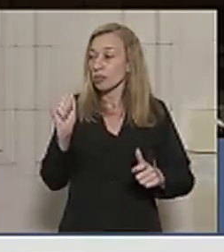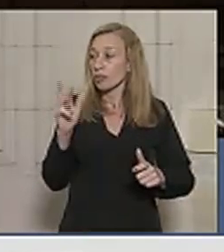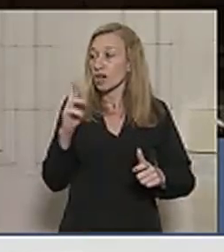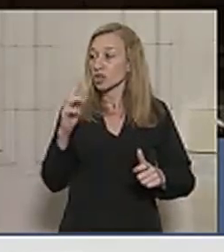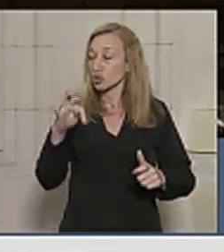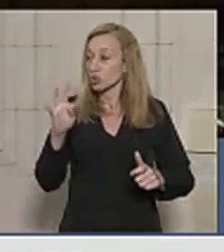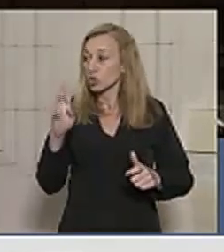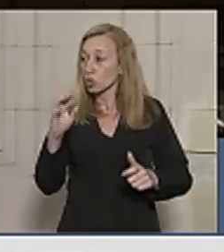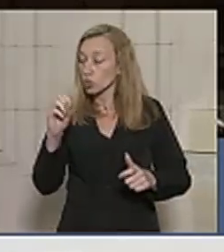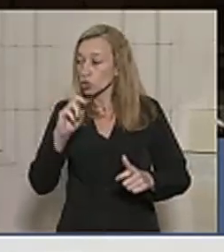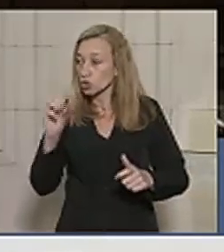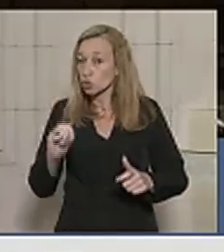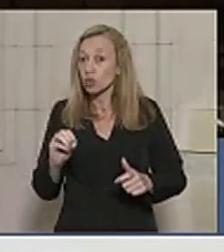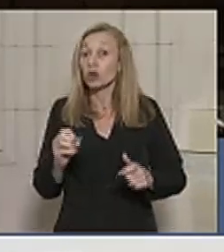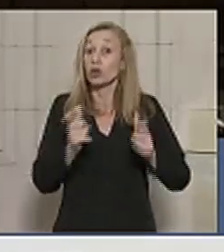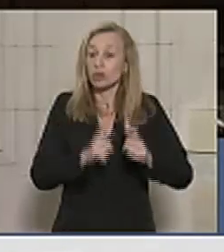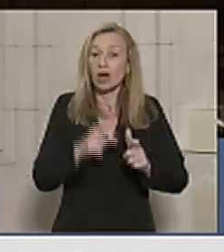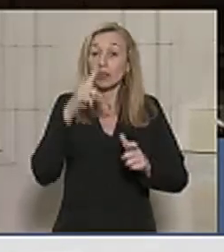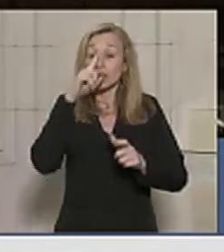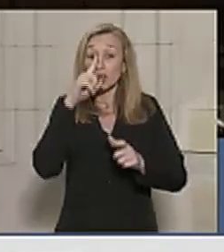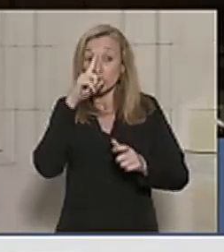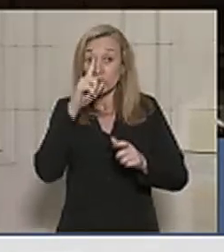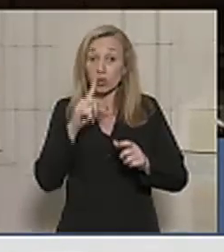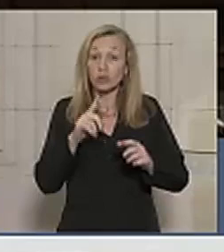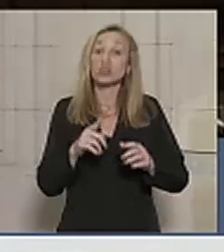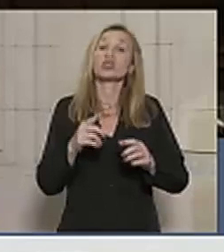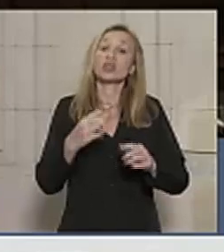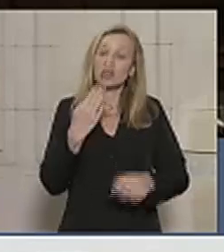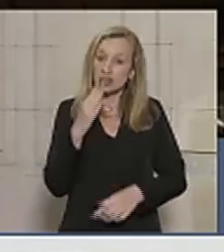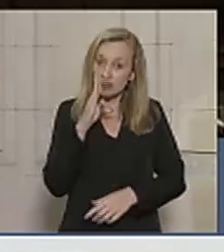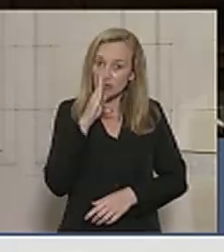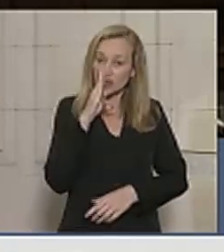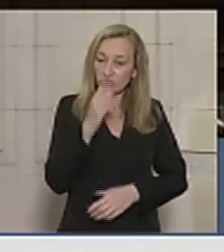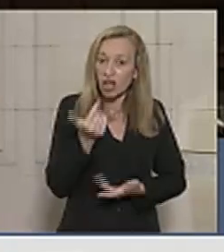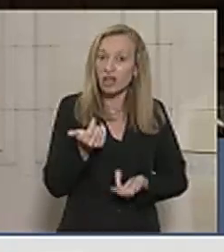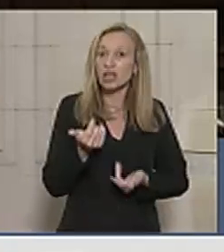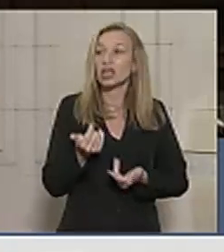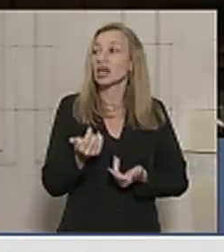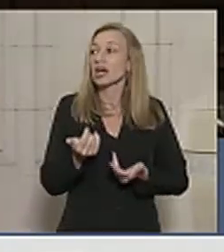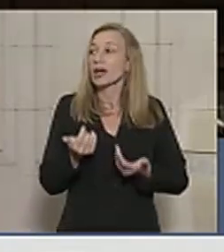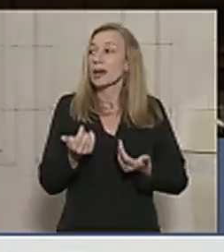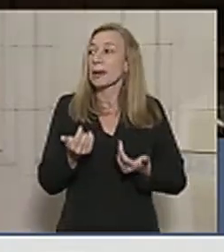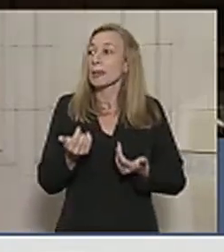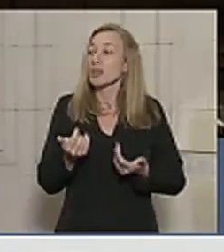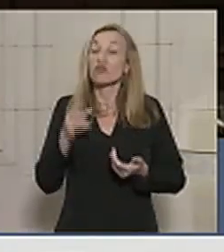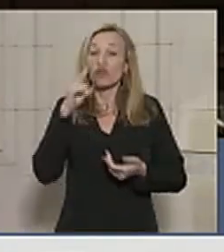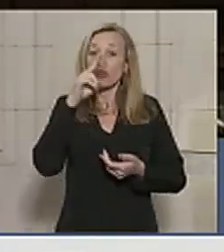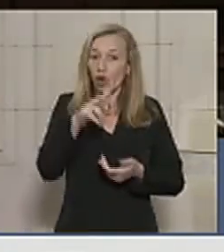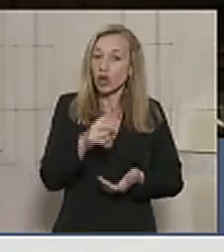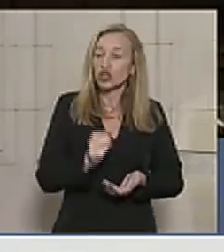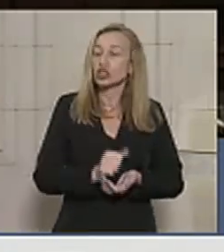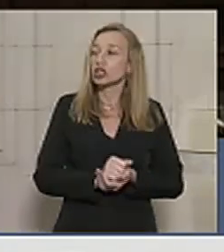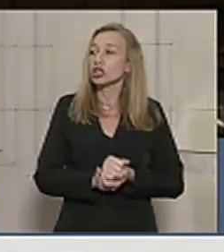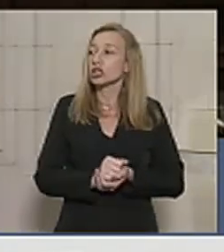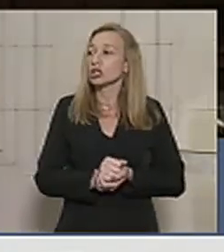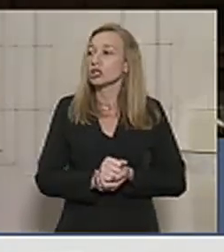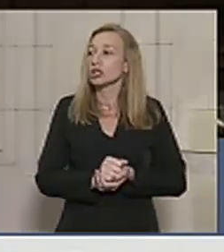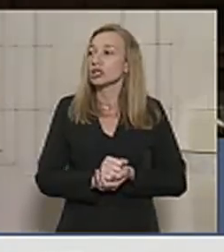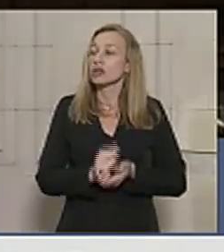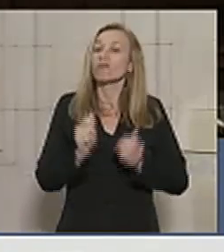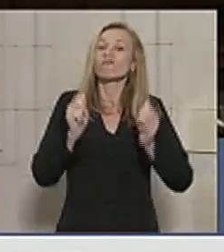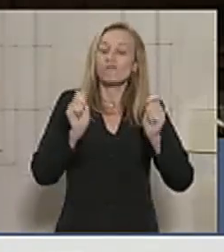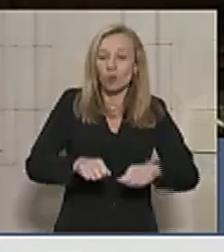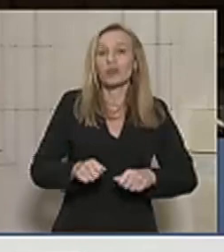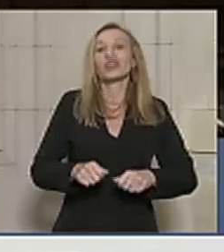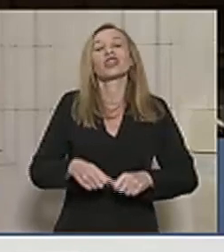perigosíssima e a criminalidade vem sendo enfrentada de maneira forte e impetuosa